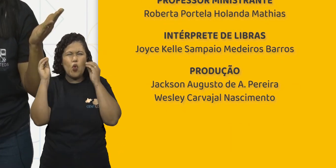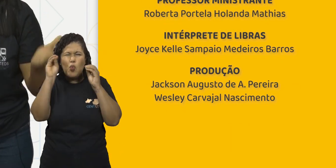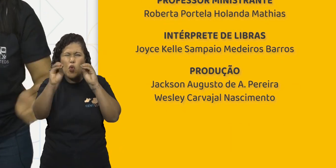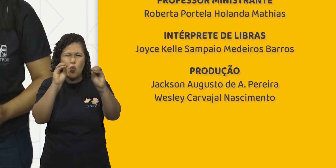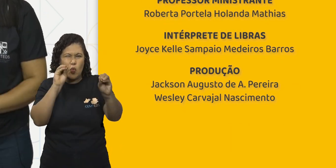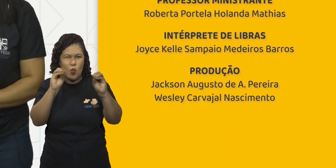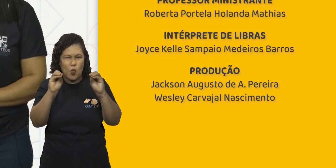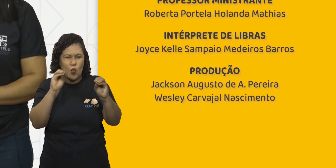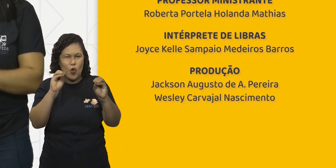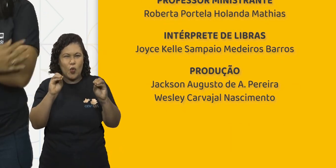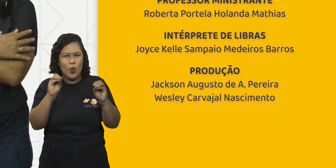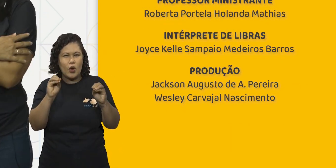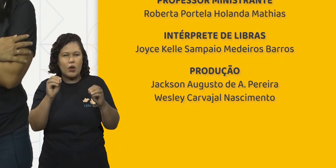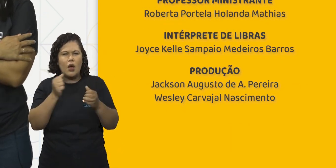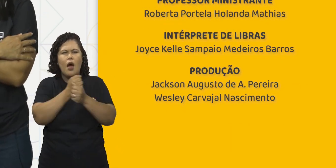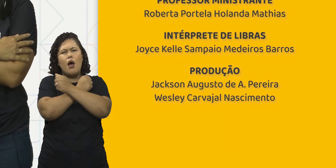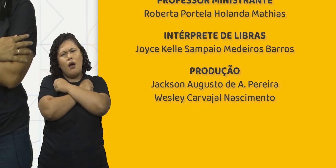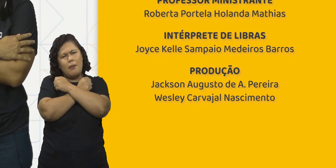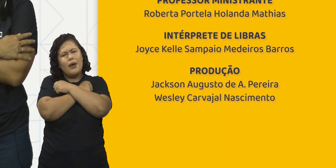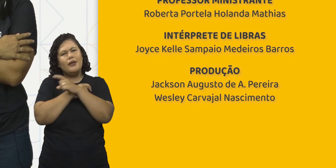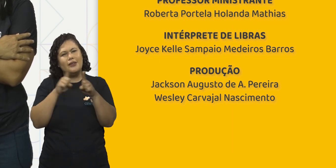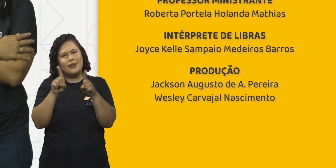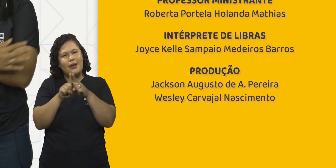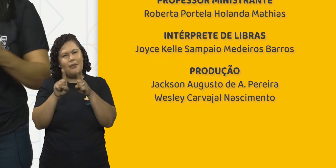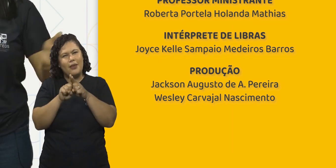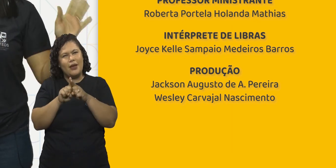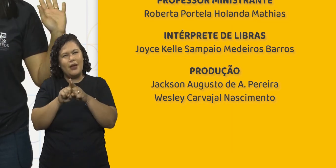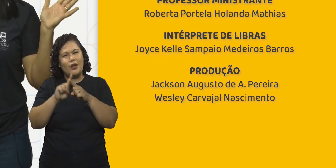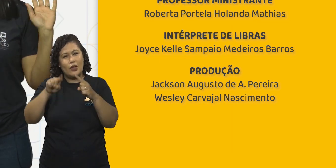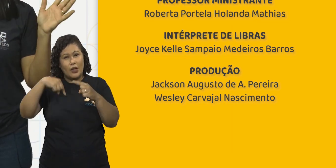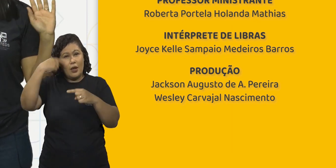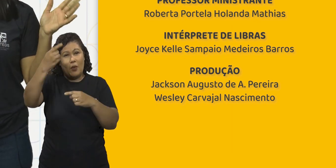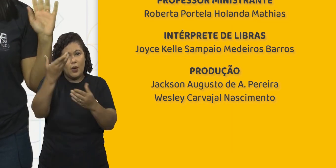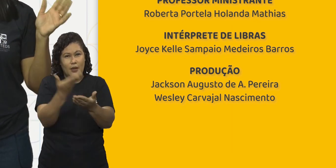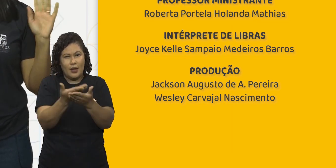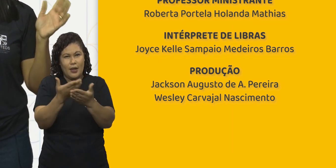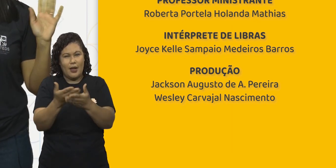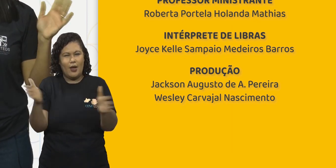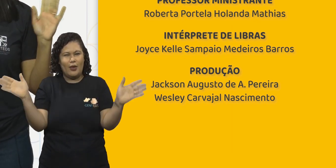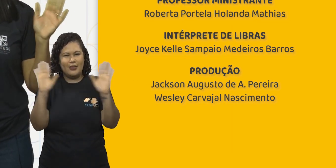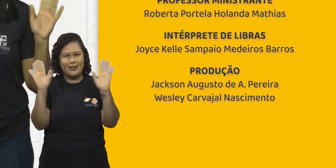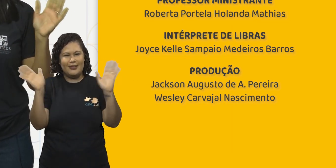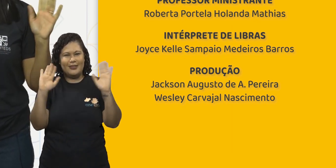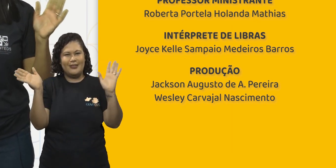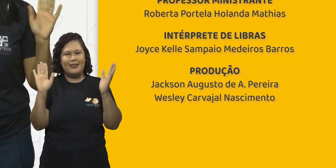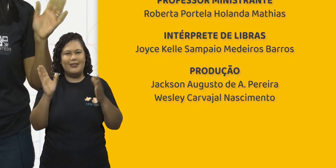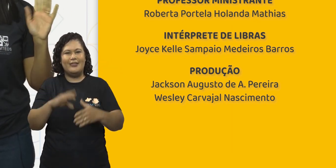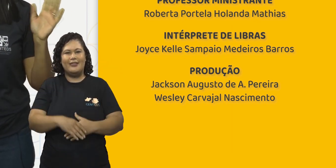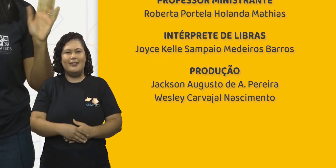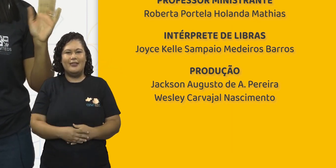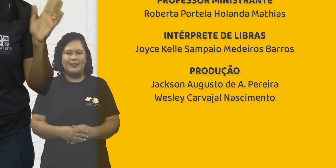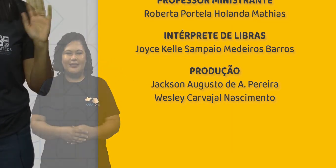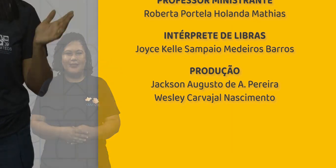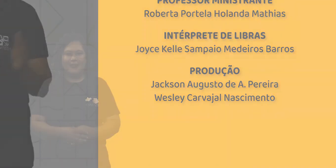beijos para você um grande abraço e até a próxima aula tchau